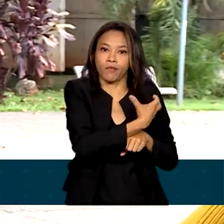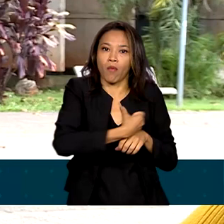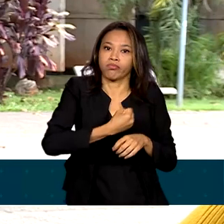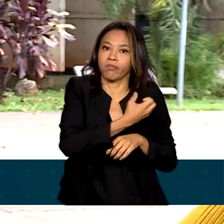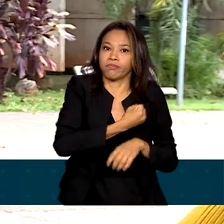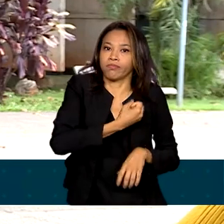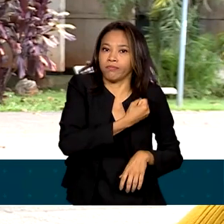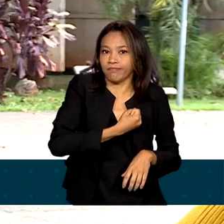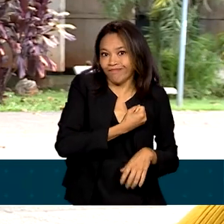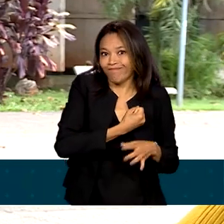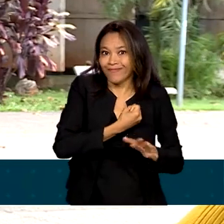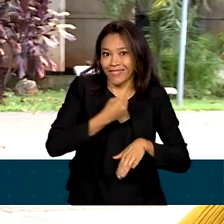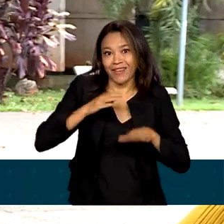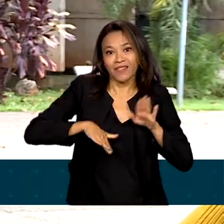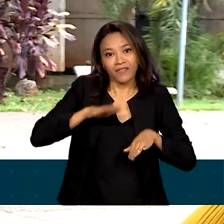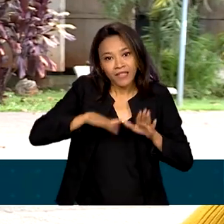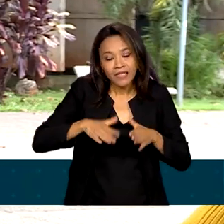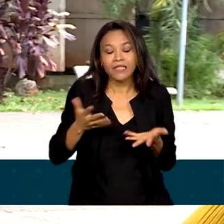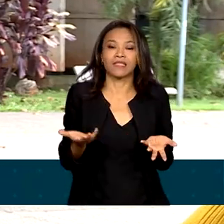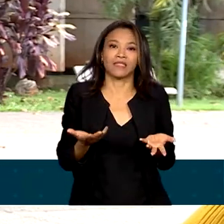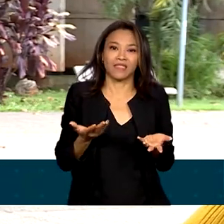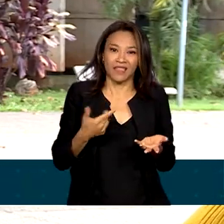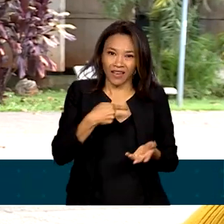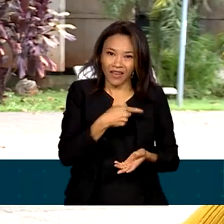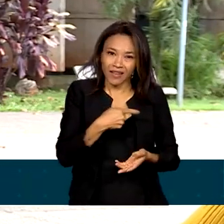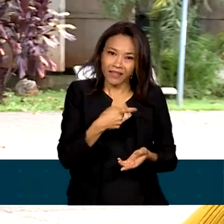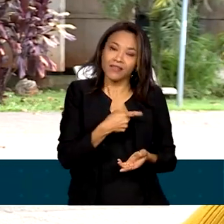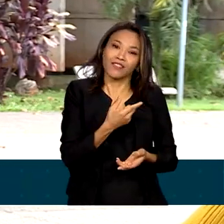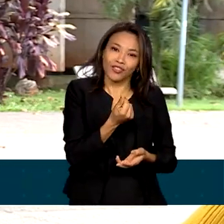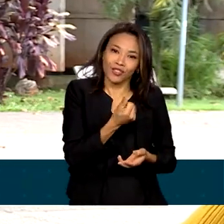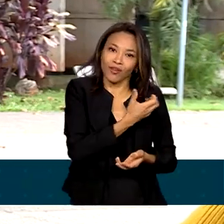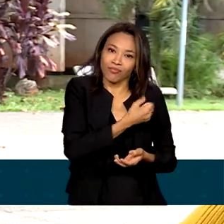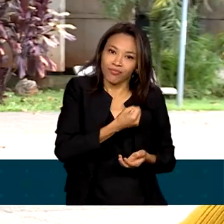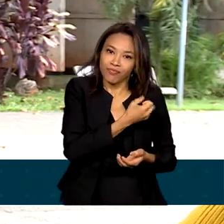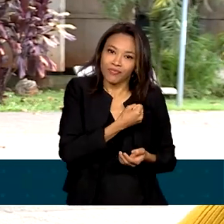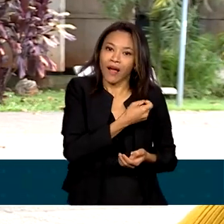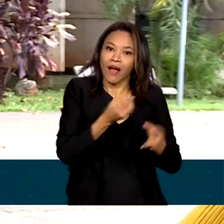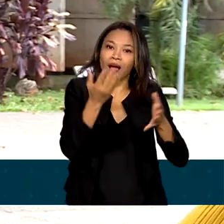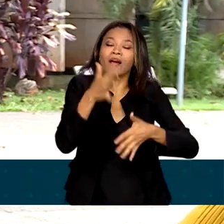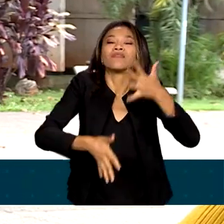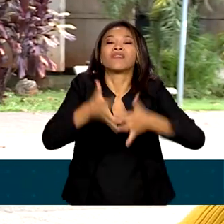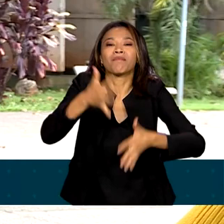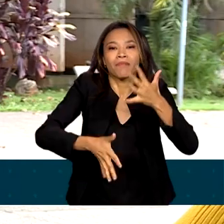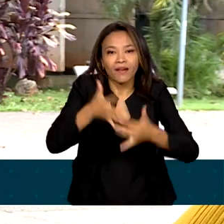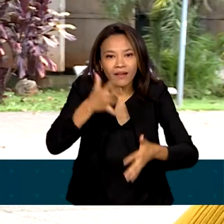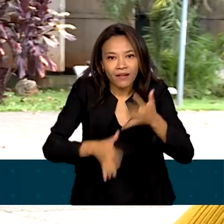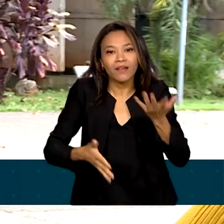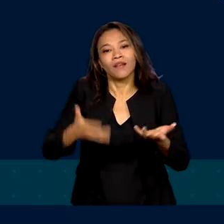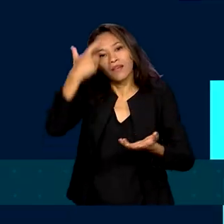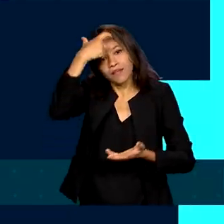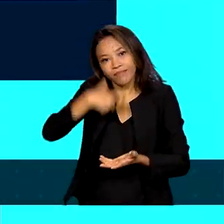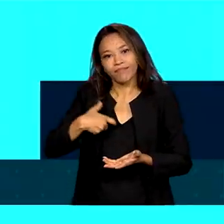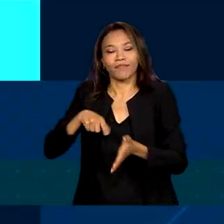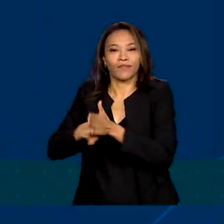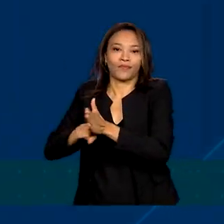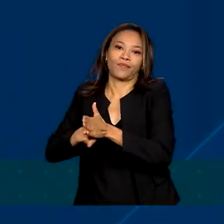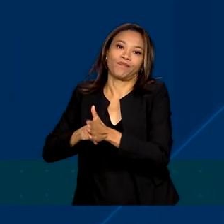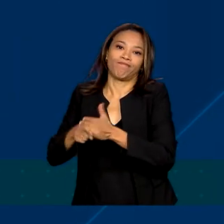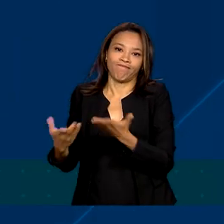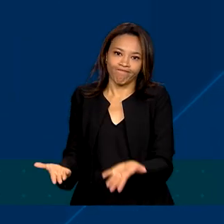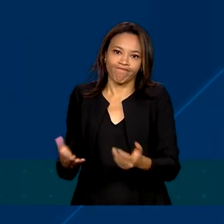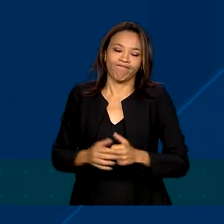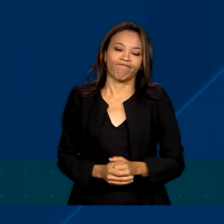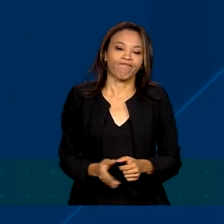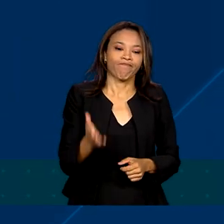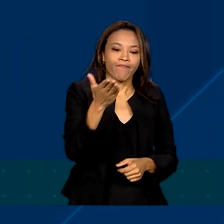muitas vezes essas fontes de renda acabam interferindo no processo da escrita acadêmica. Com reajuste de